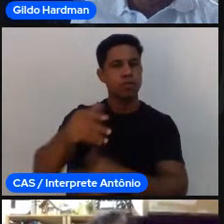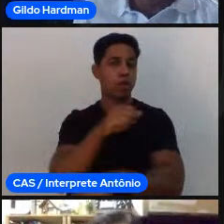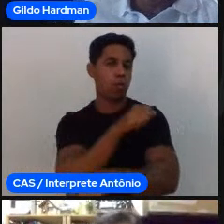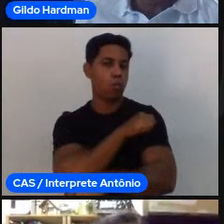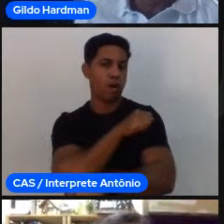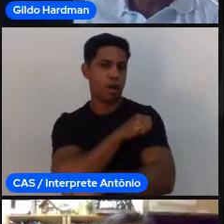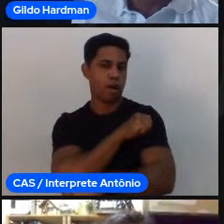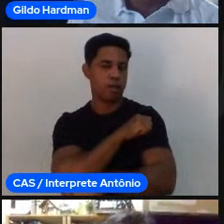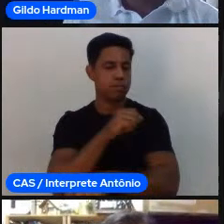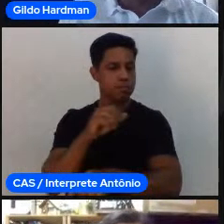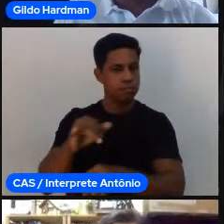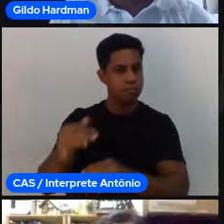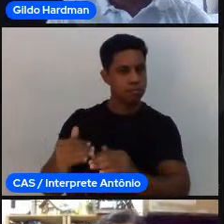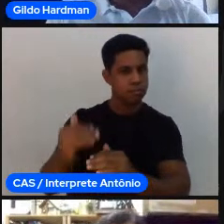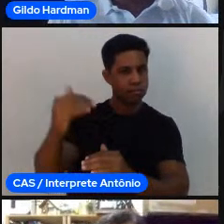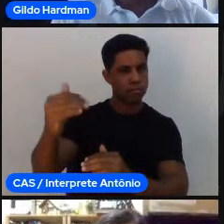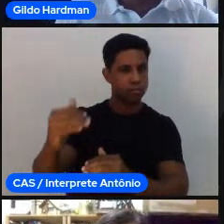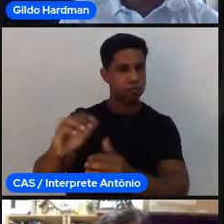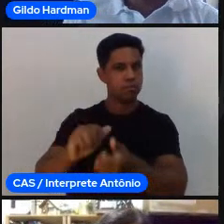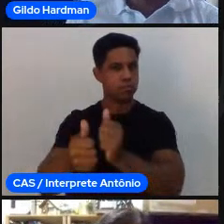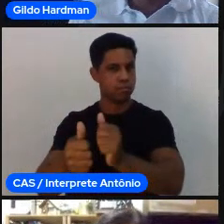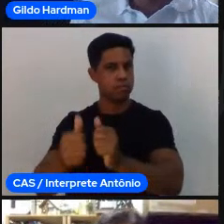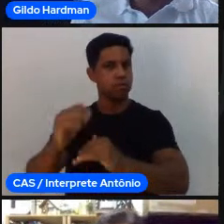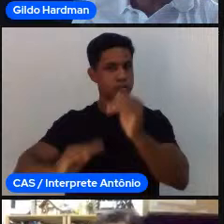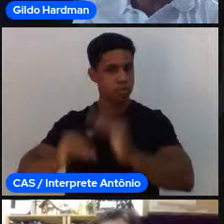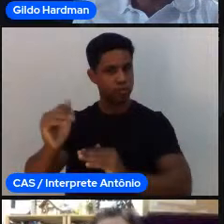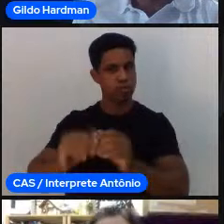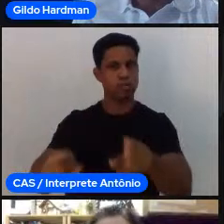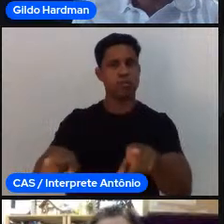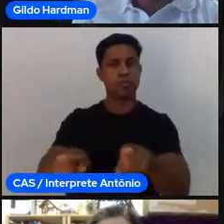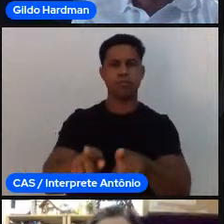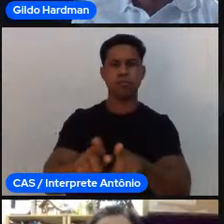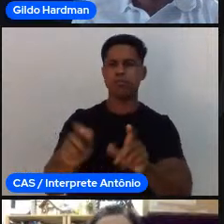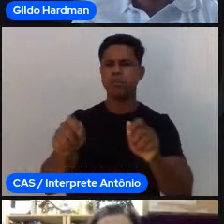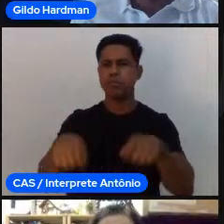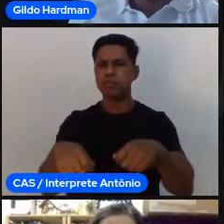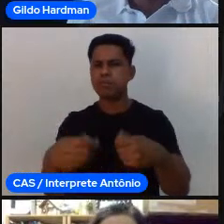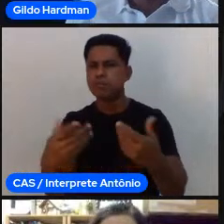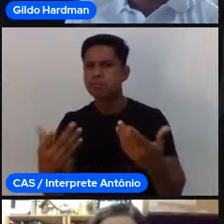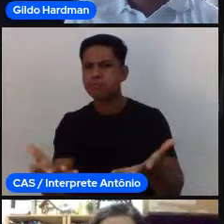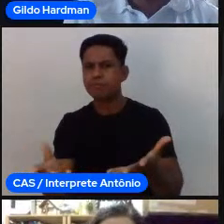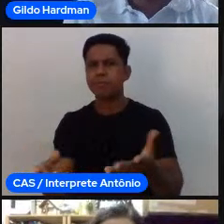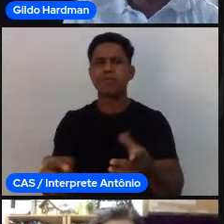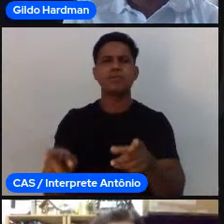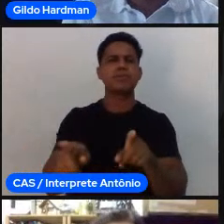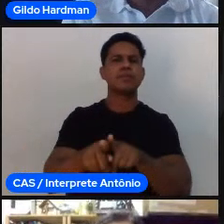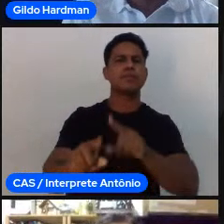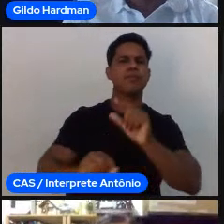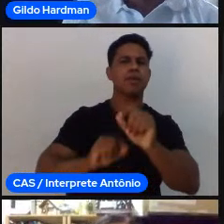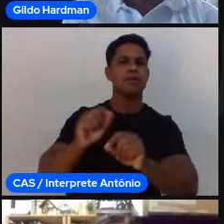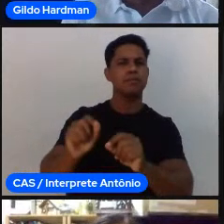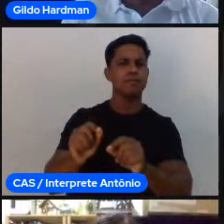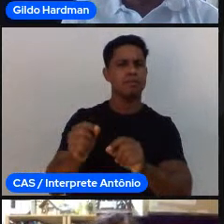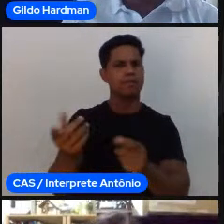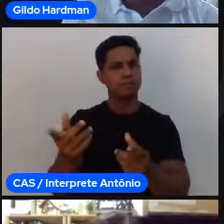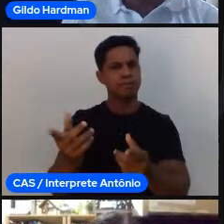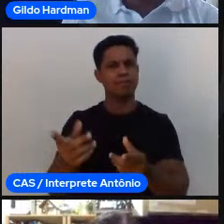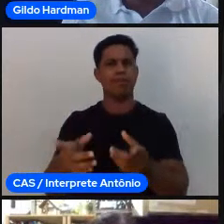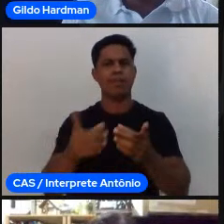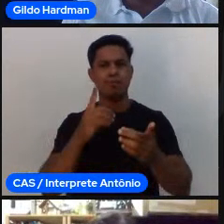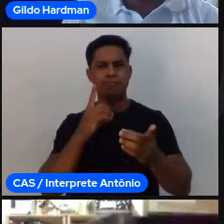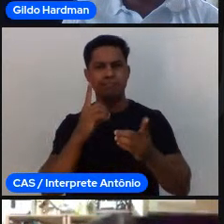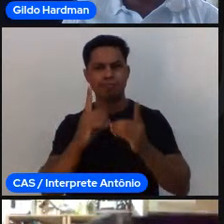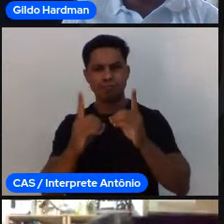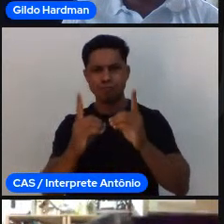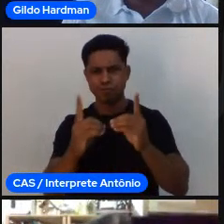demonstrar, observar, tomar decisões, porque a gente também está tomando decisões didáticas um tempo inteiro, se comunicar de forma